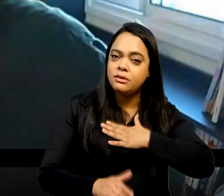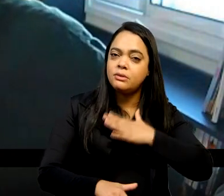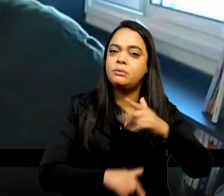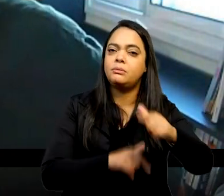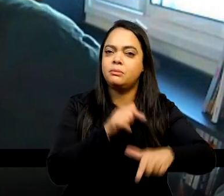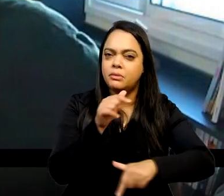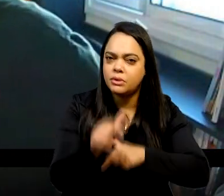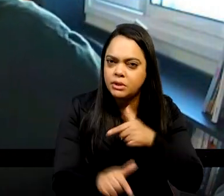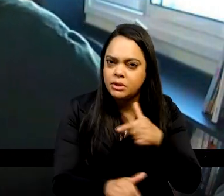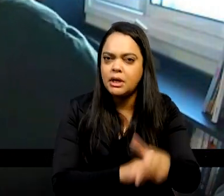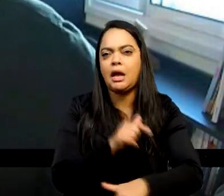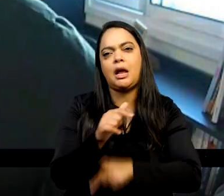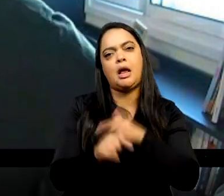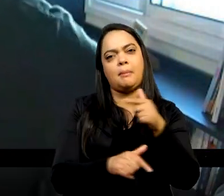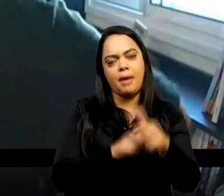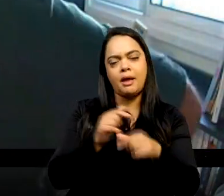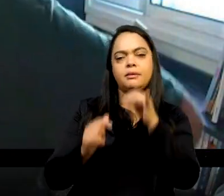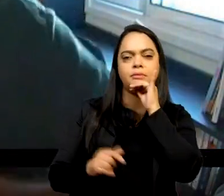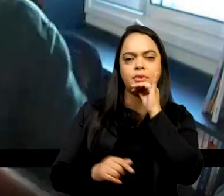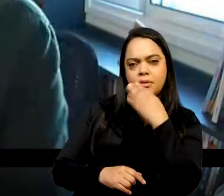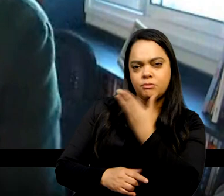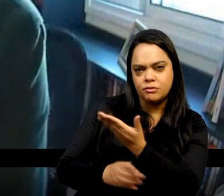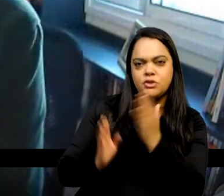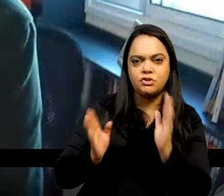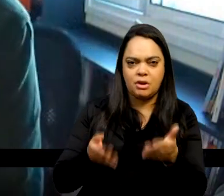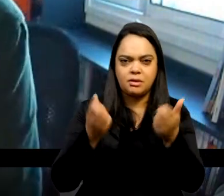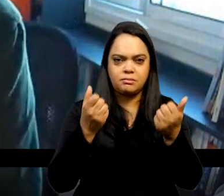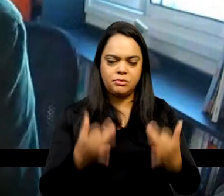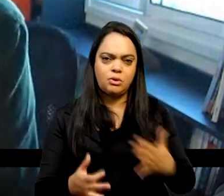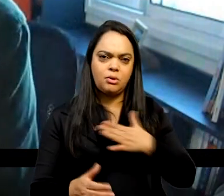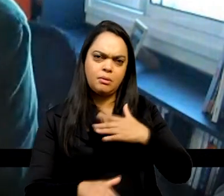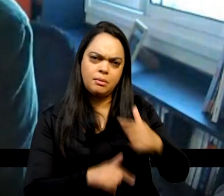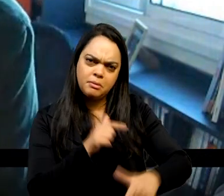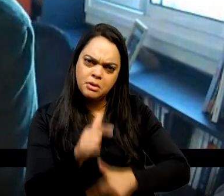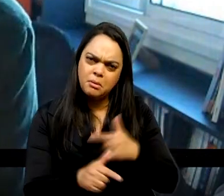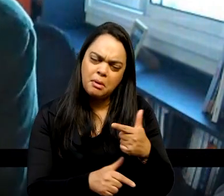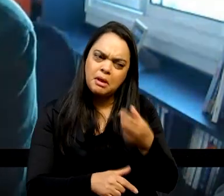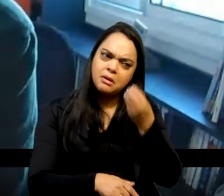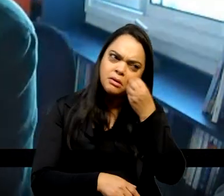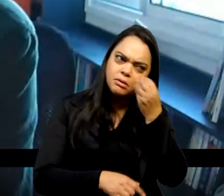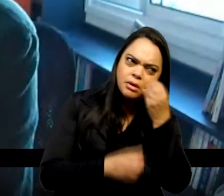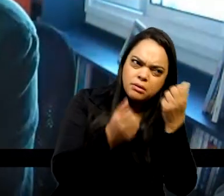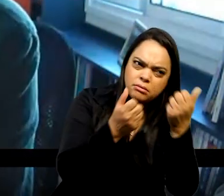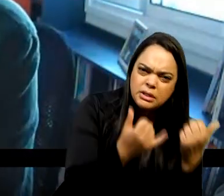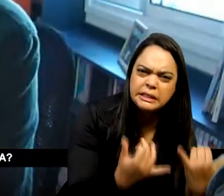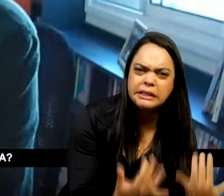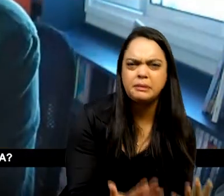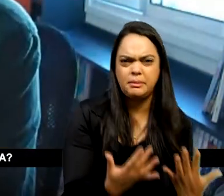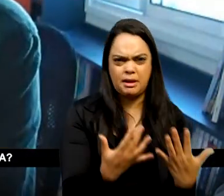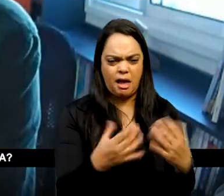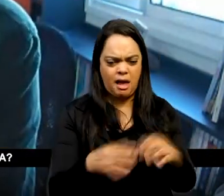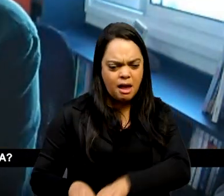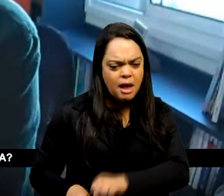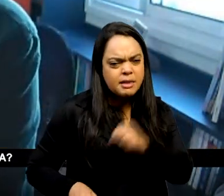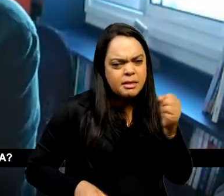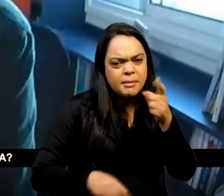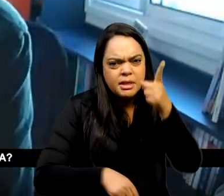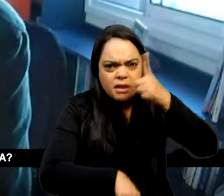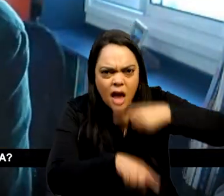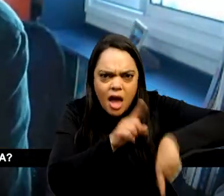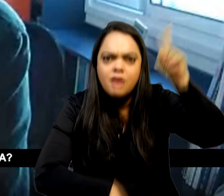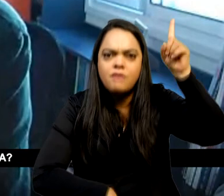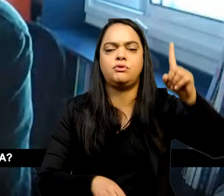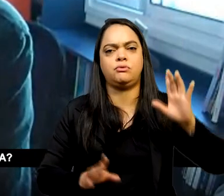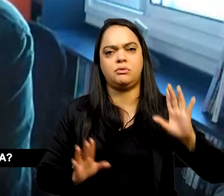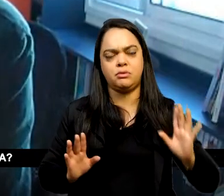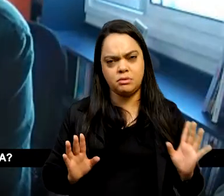esses aí que a Adriana citou agora, eu procuro justificar justificar o caráter revolucionário da independência. Então, eu